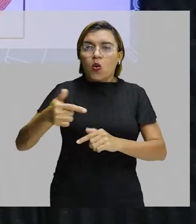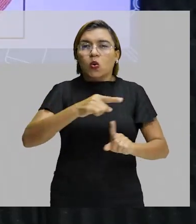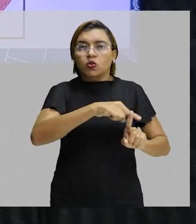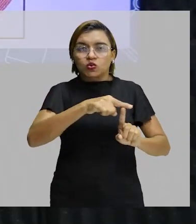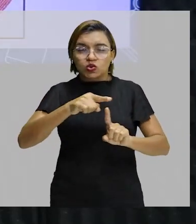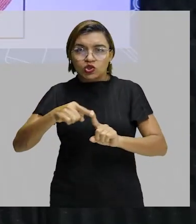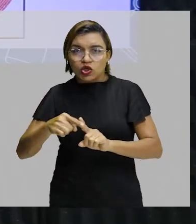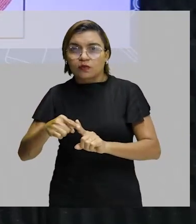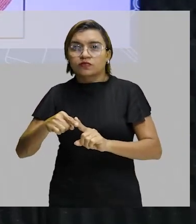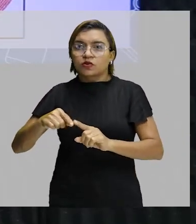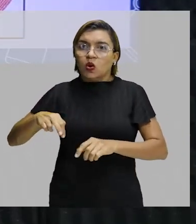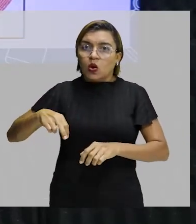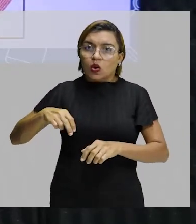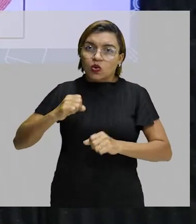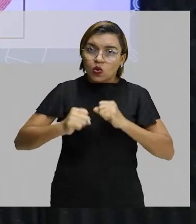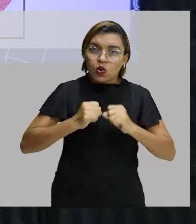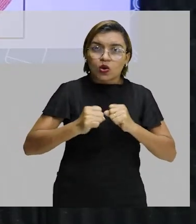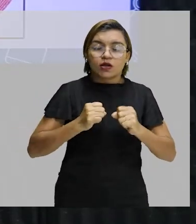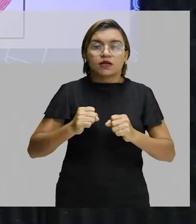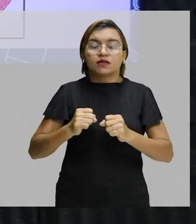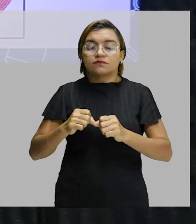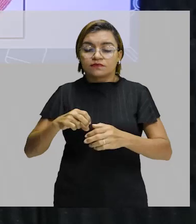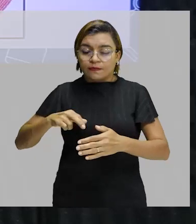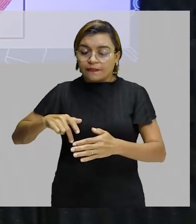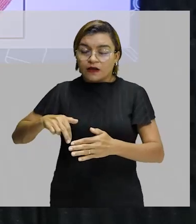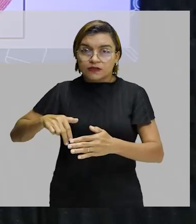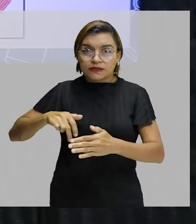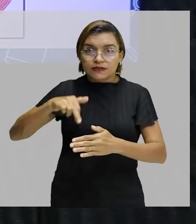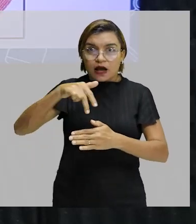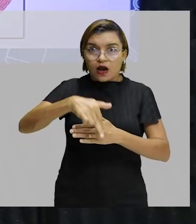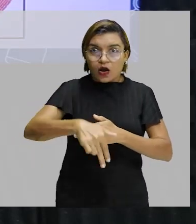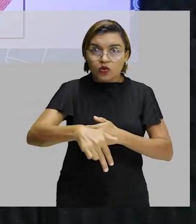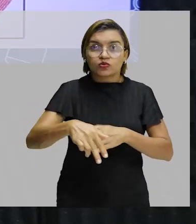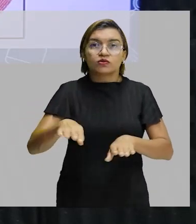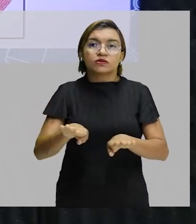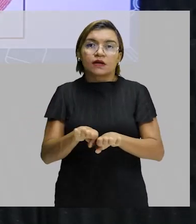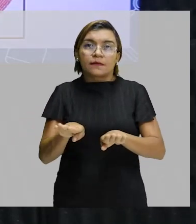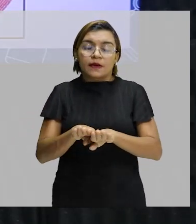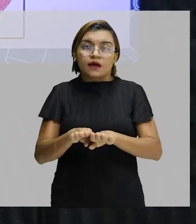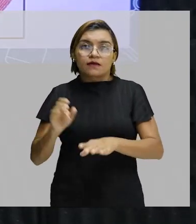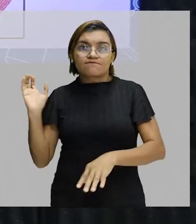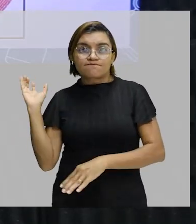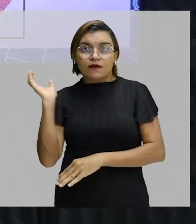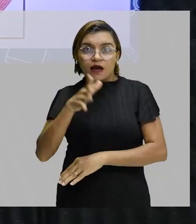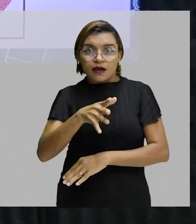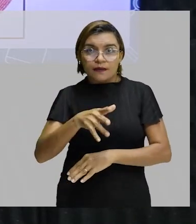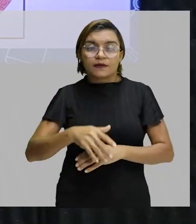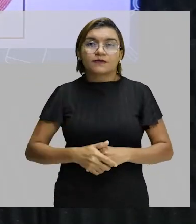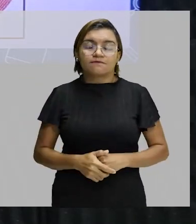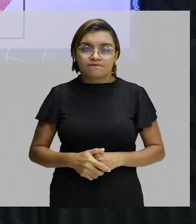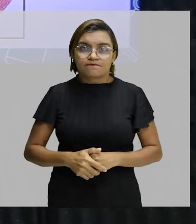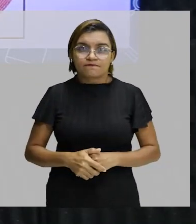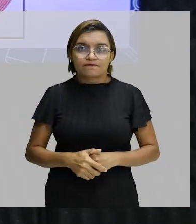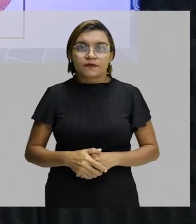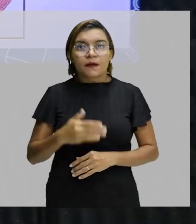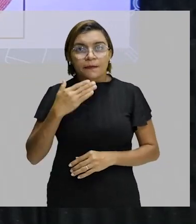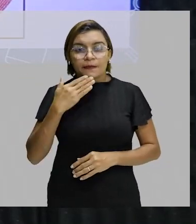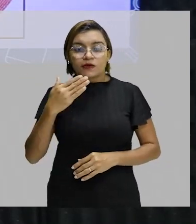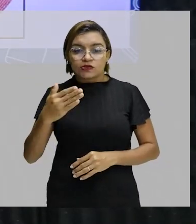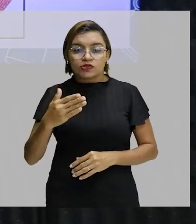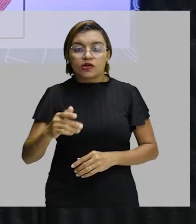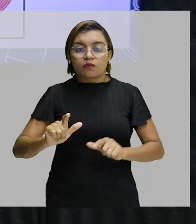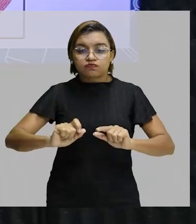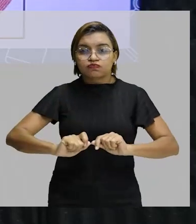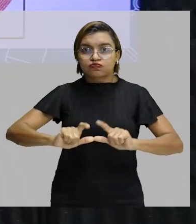de saltos, de arremessos, tudo acontece aqui. Eu vou pedir até para o que me editou, foque agora aqui no meu slide,